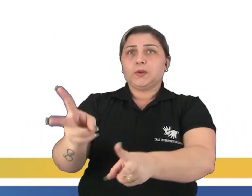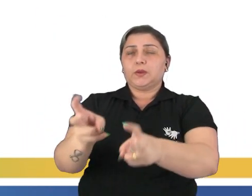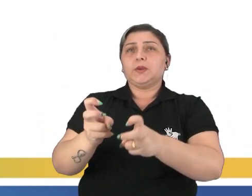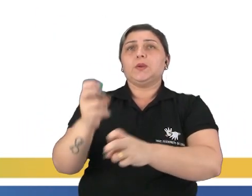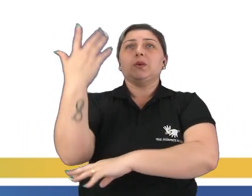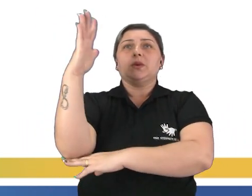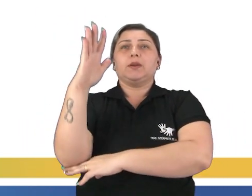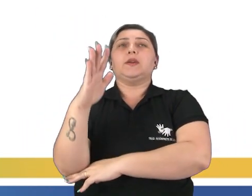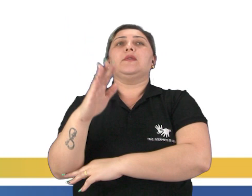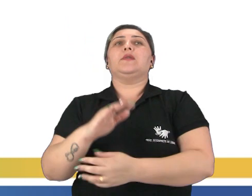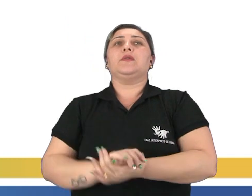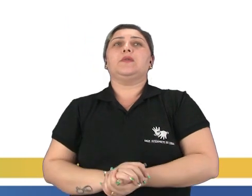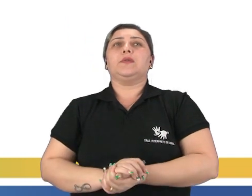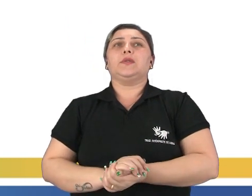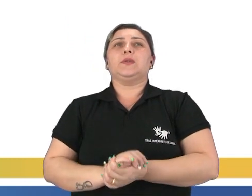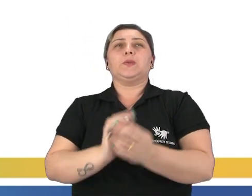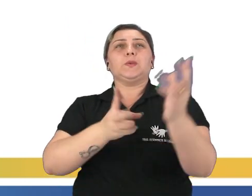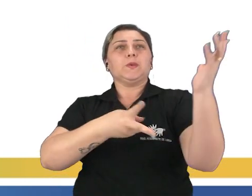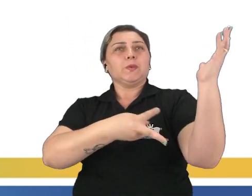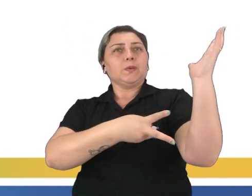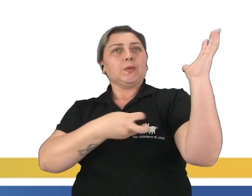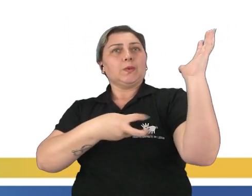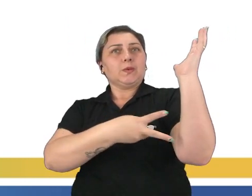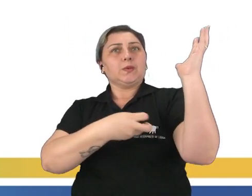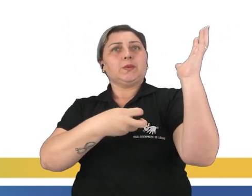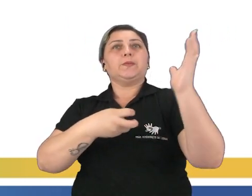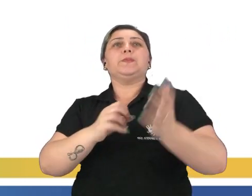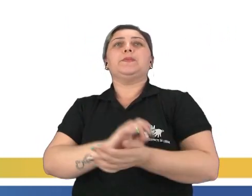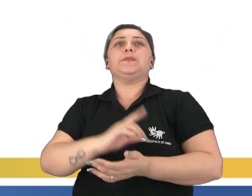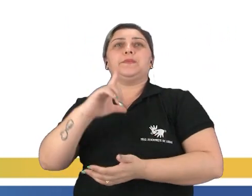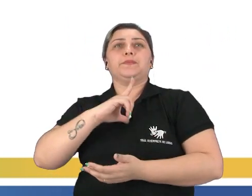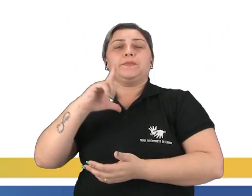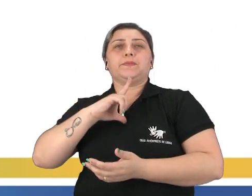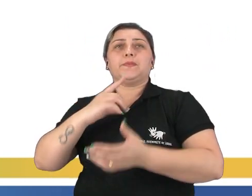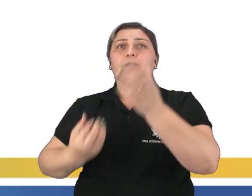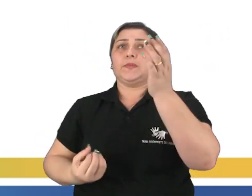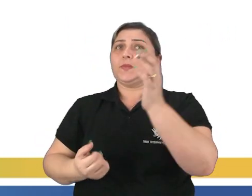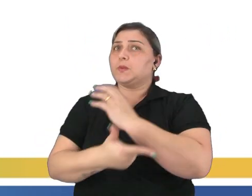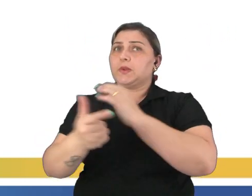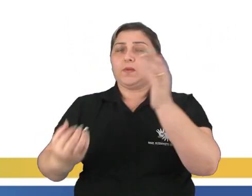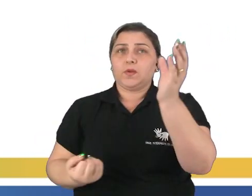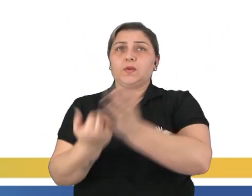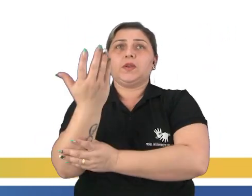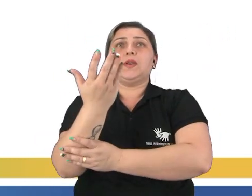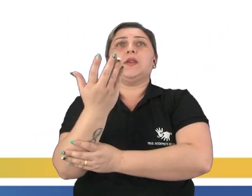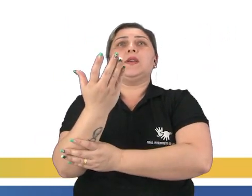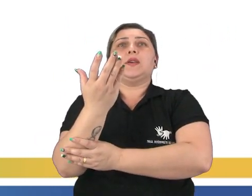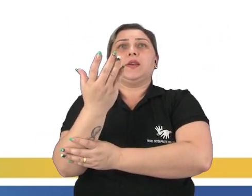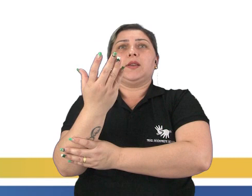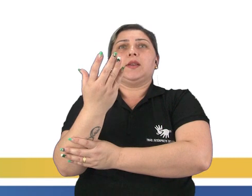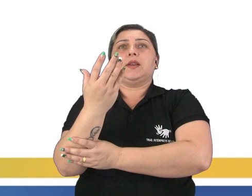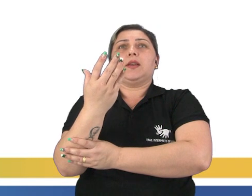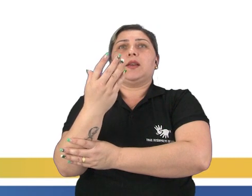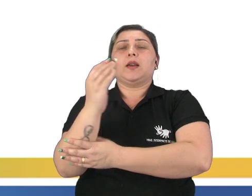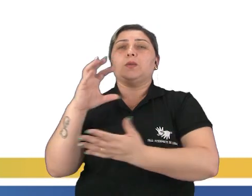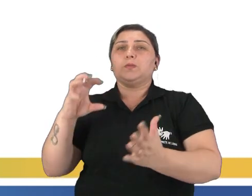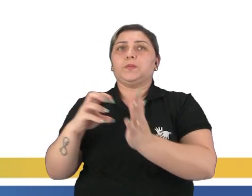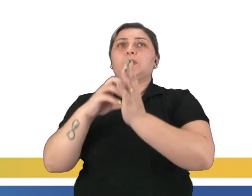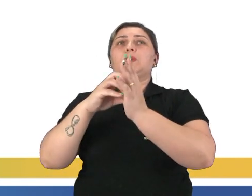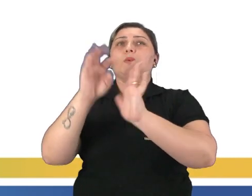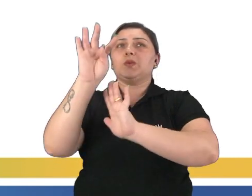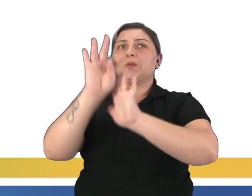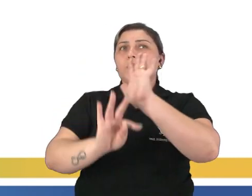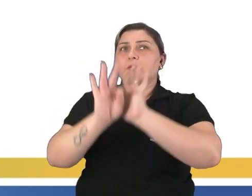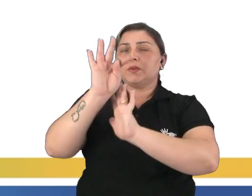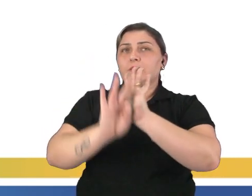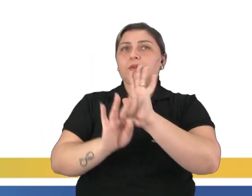A exploração do pau-brasil foi meramente extrativista e não deu origem a uma ocupação efetiva. O texto